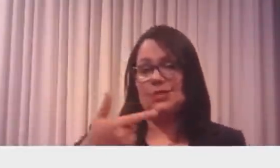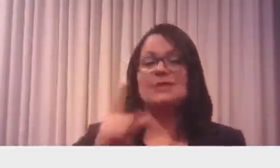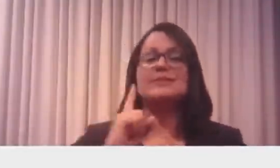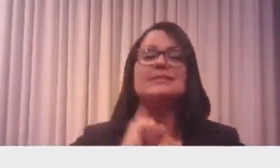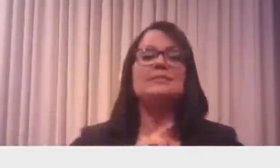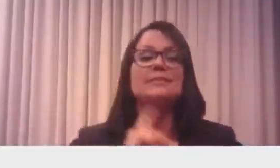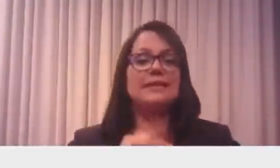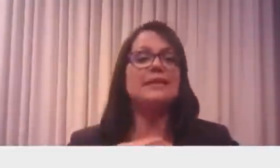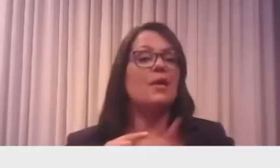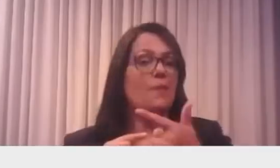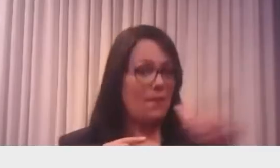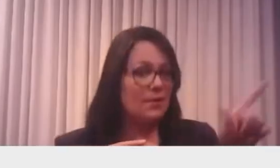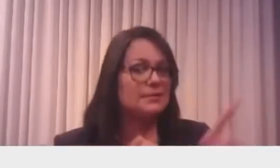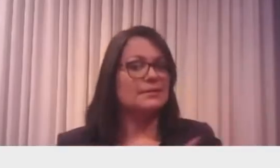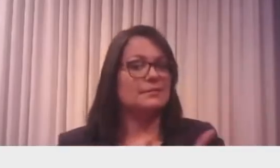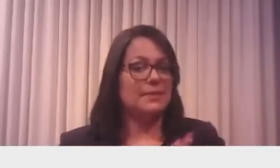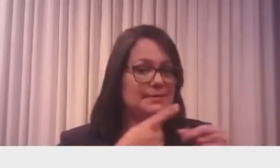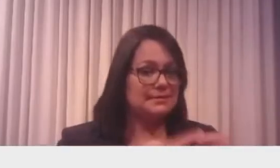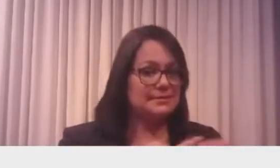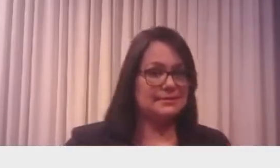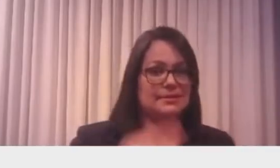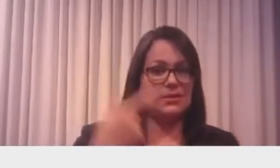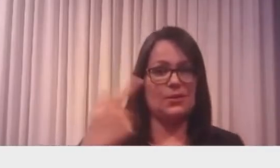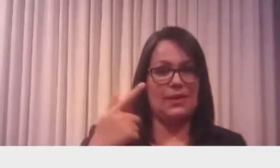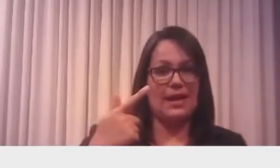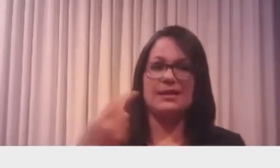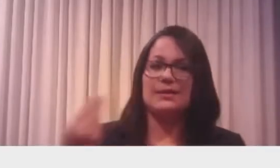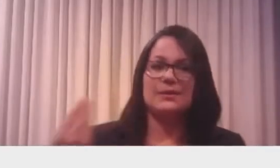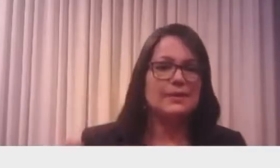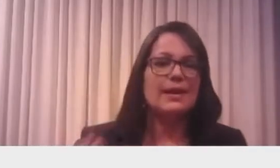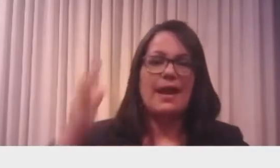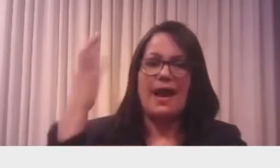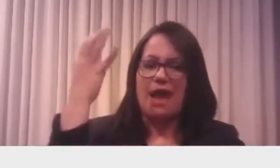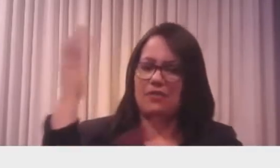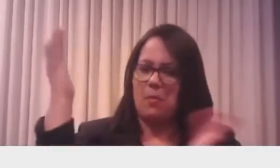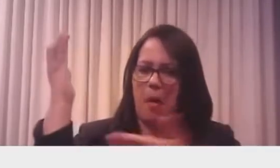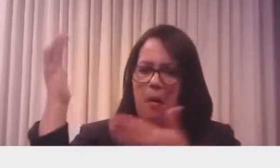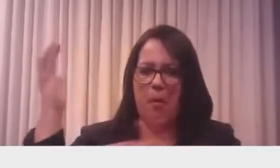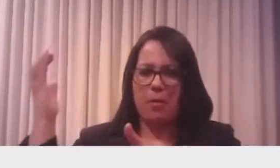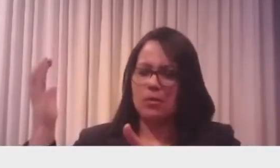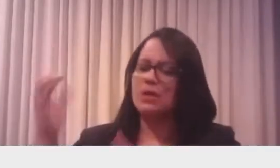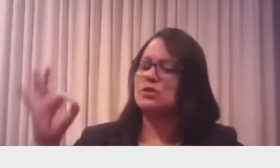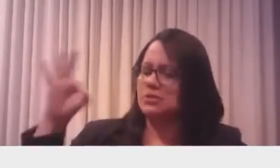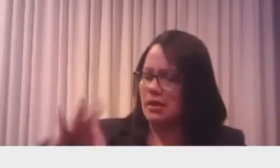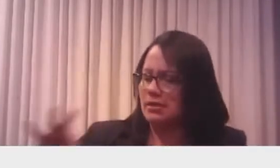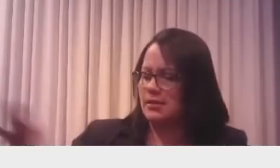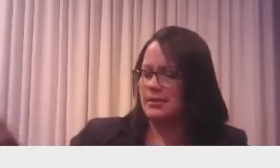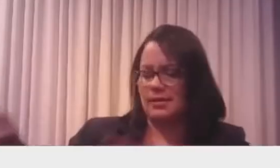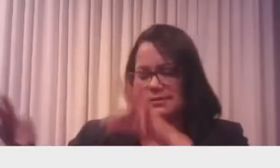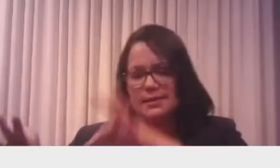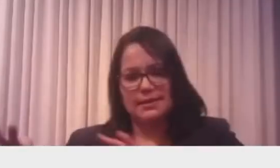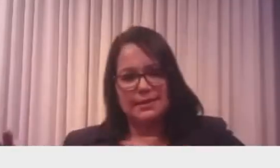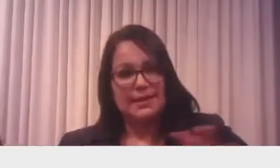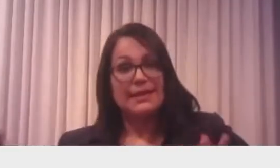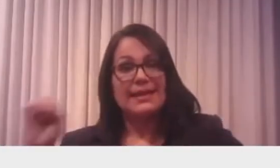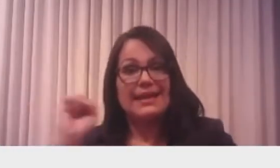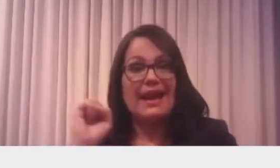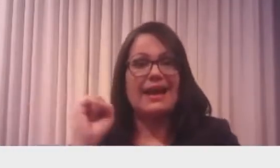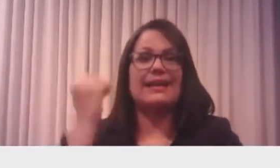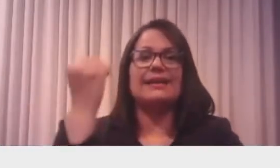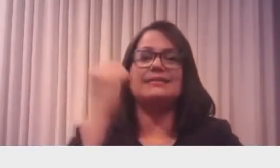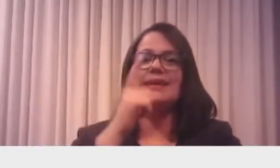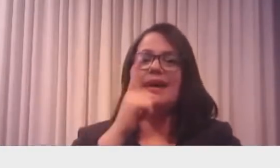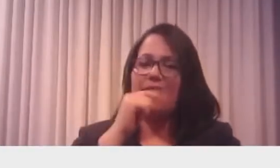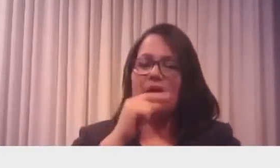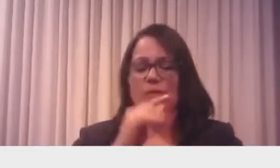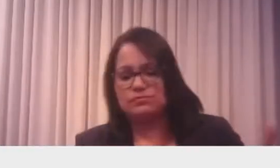gente, realmente, ao reflorestar a região de Nascente, a gente garantir que o fluxo de água não se